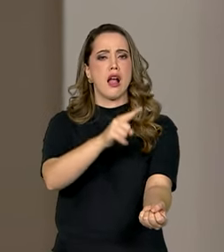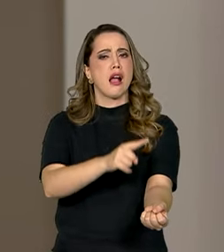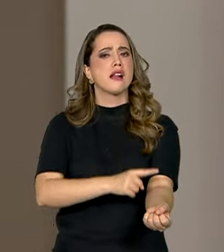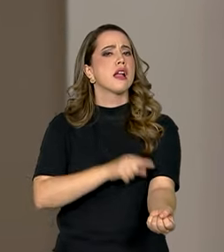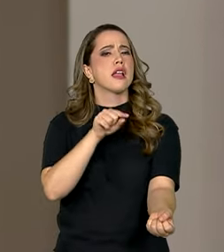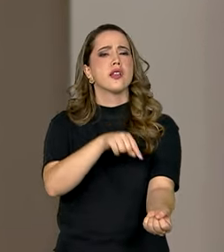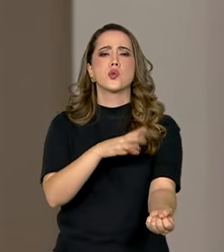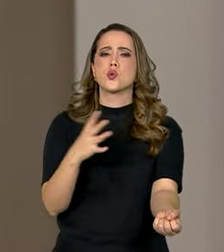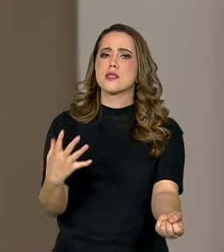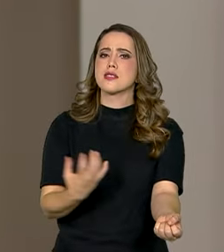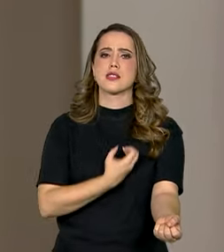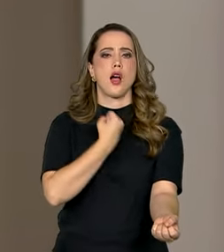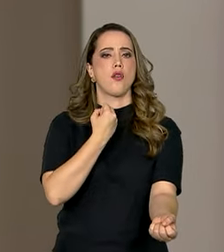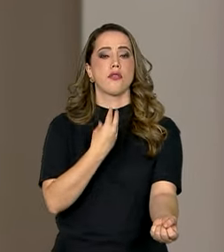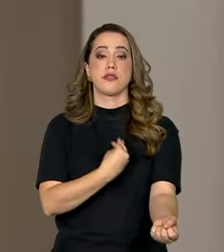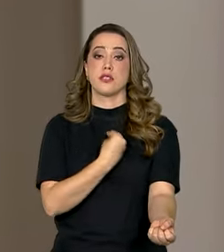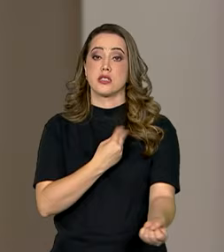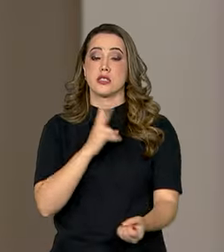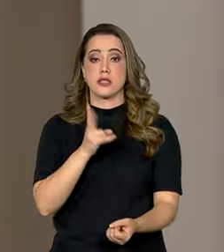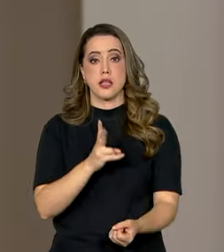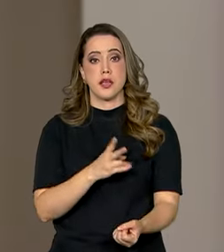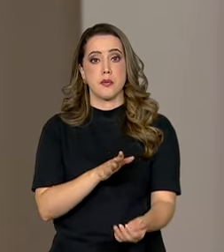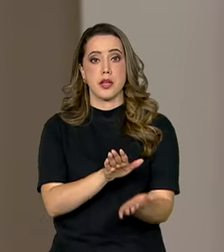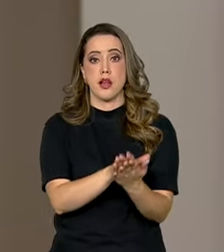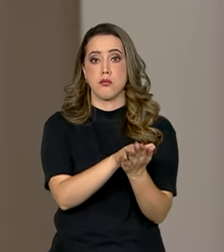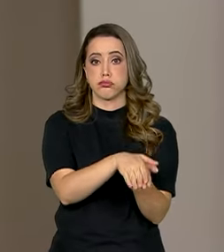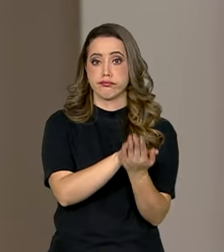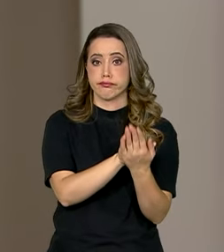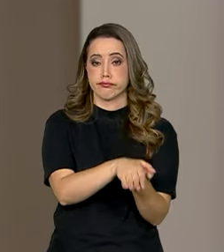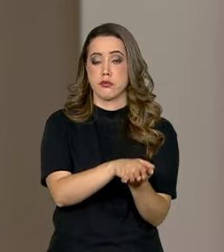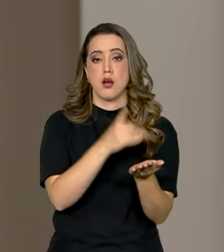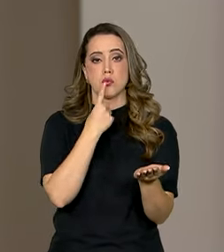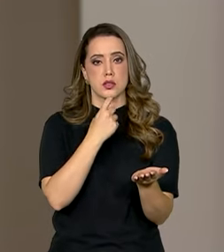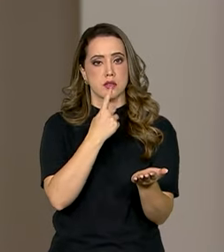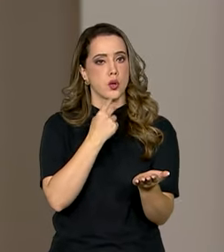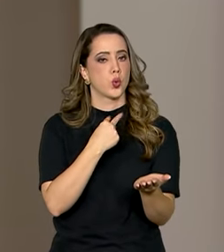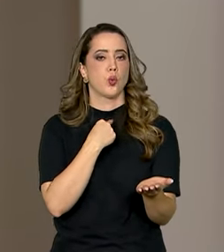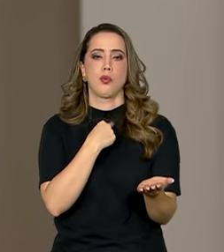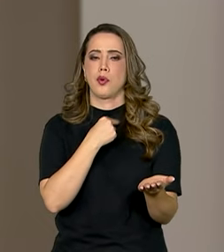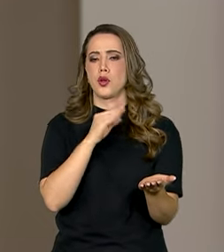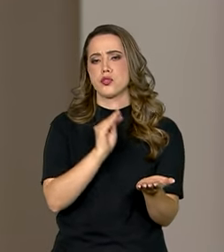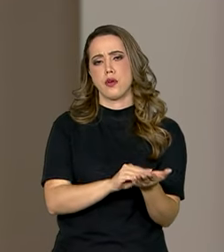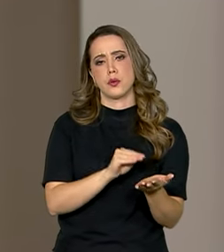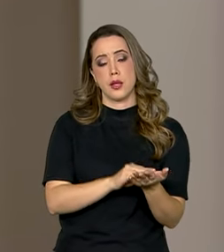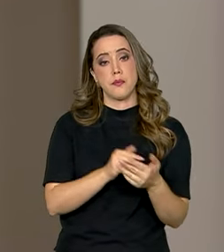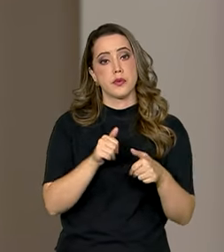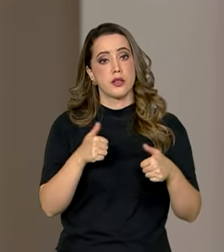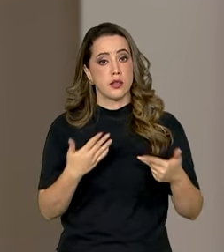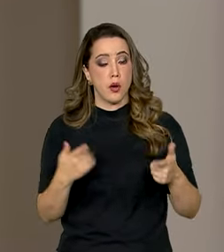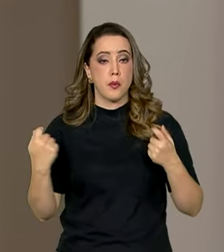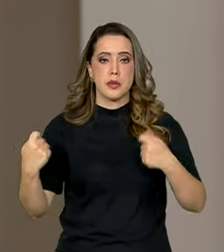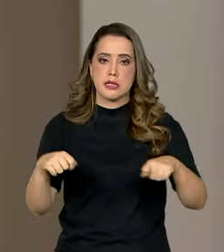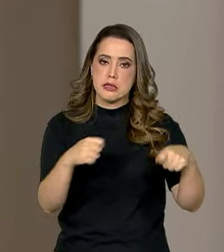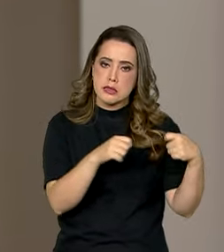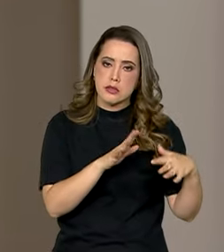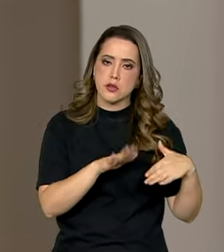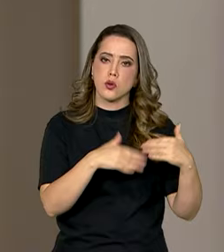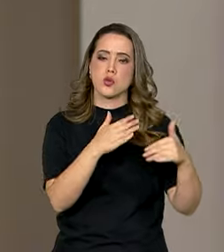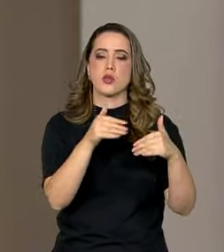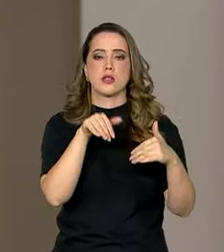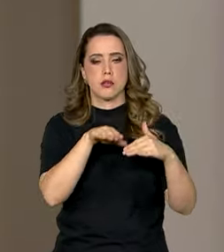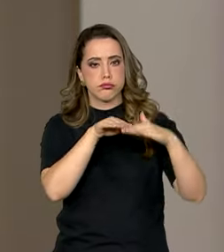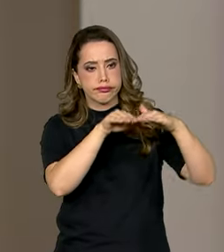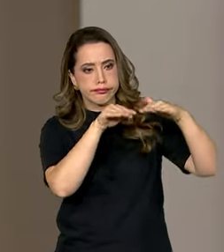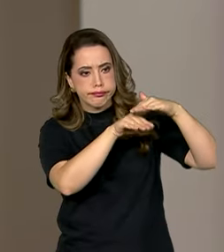diariamente e as bolsas de sangue não podem faltar nos hospitais e centros de saúde. Para isso, é necessário manter os